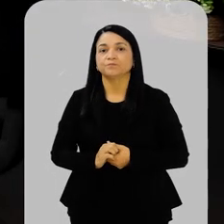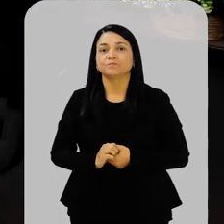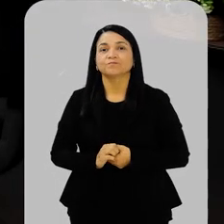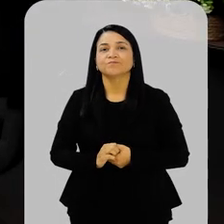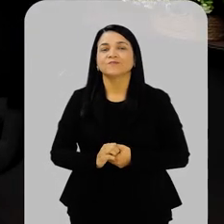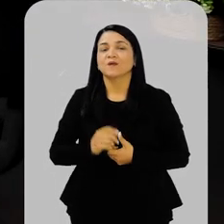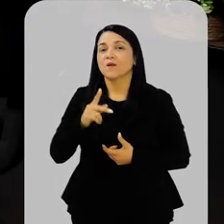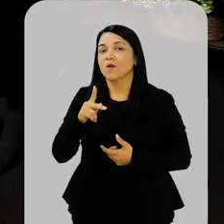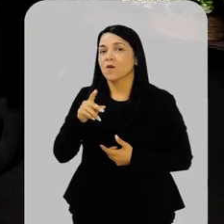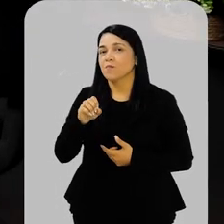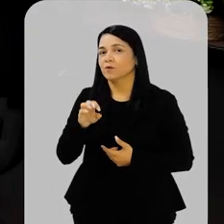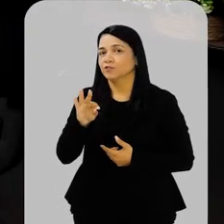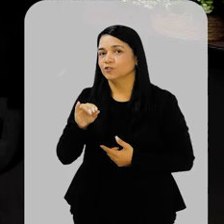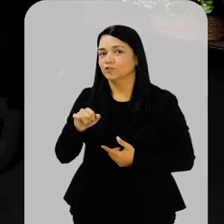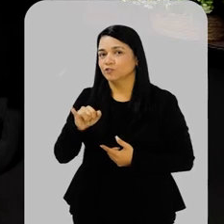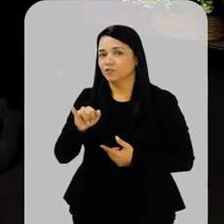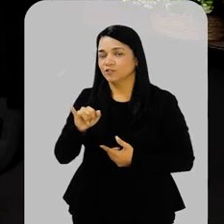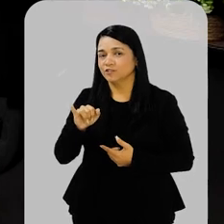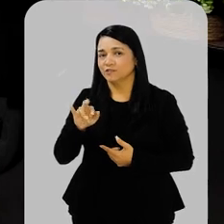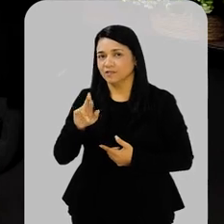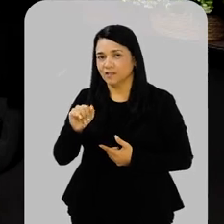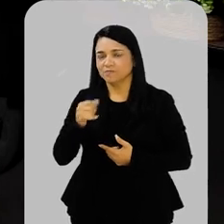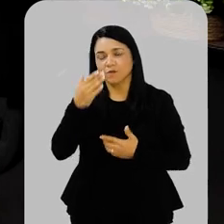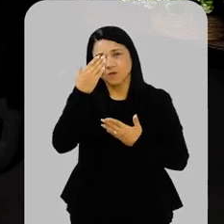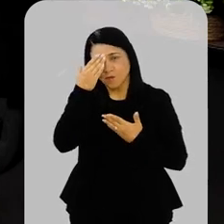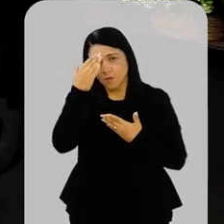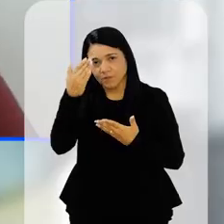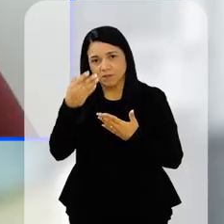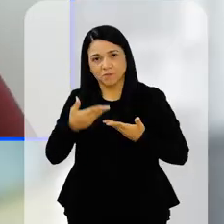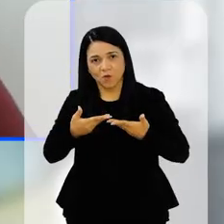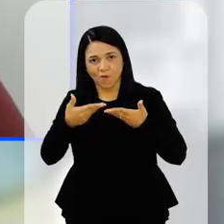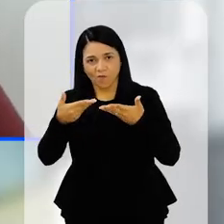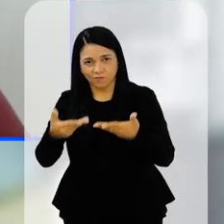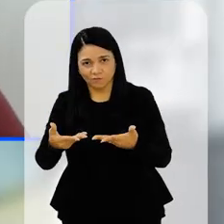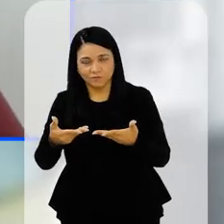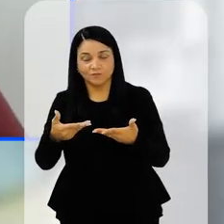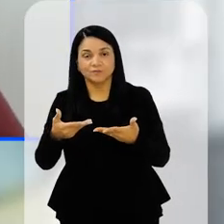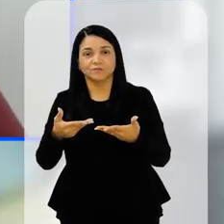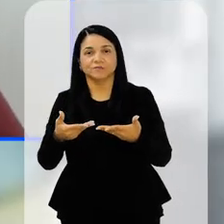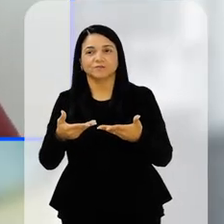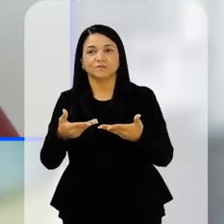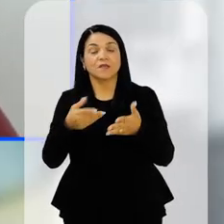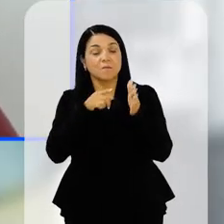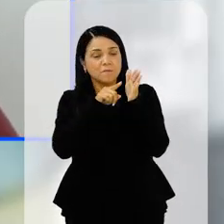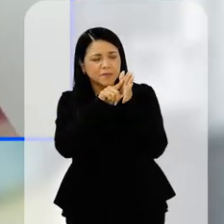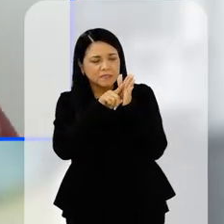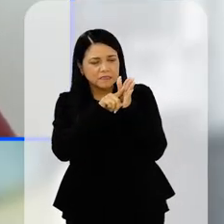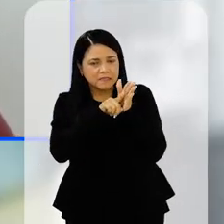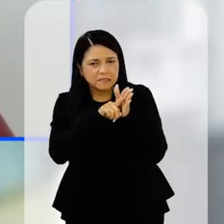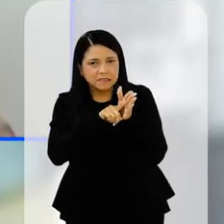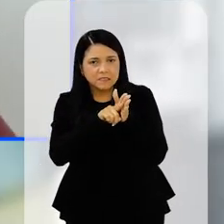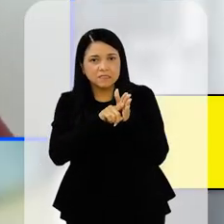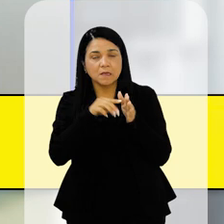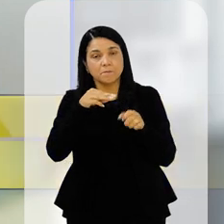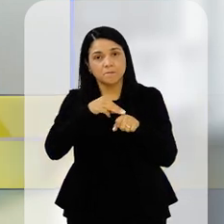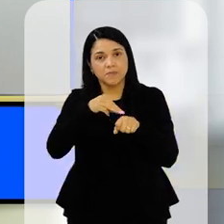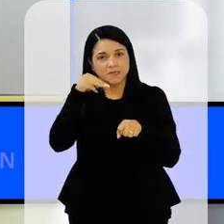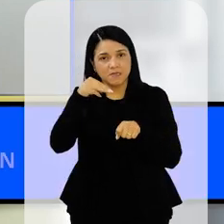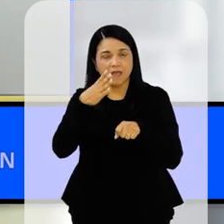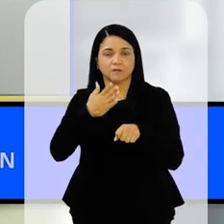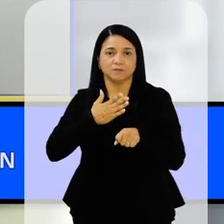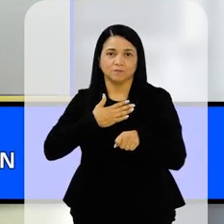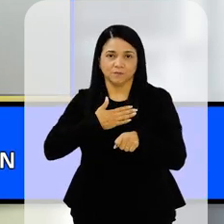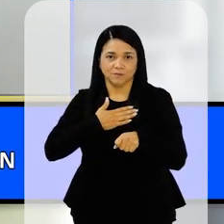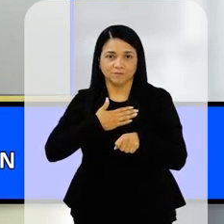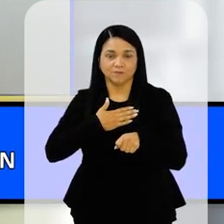Oi, Patilha. É um prazer estar aqui. Muito obrigada pelo convite. Essa pesquisa, a pesquisa do meu mestrado, ela